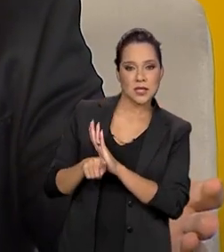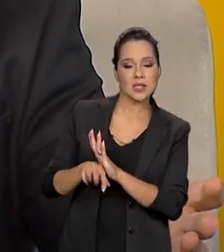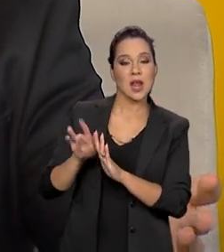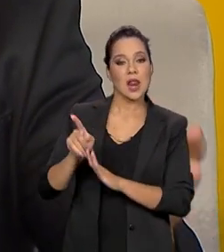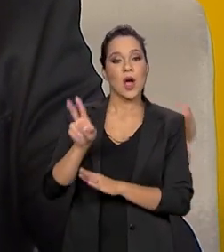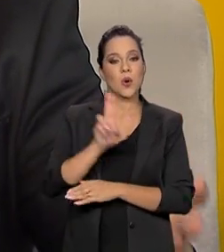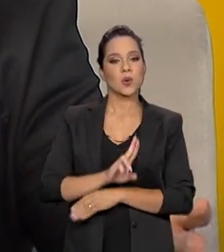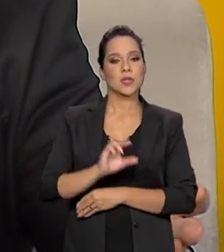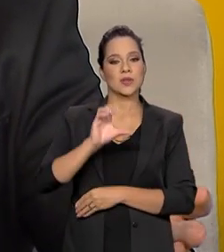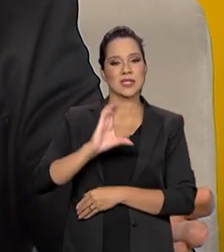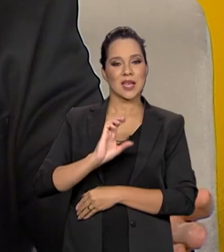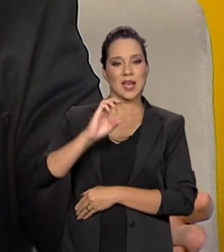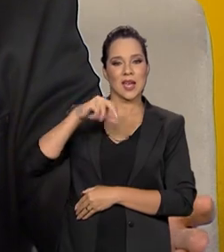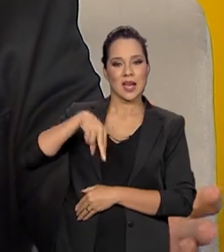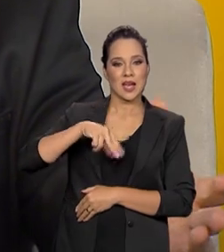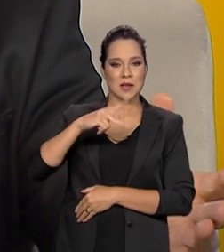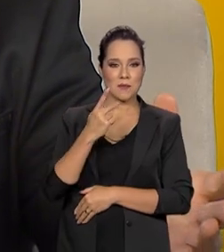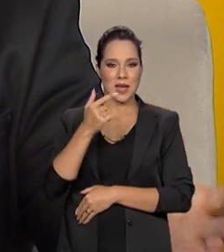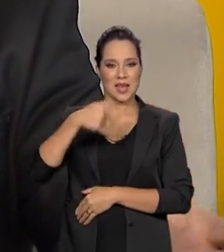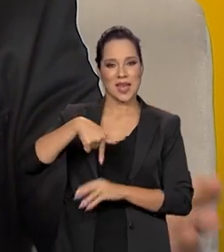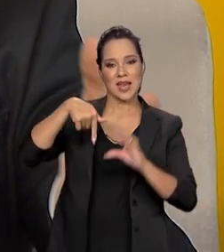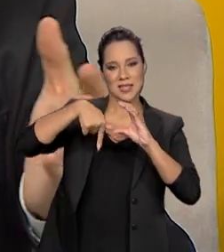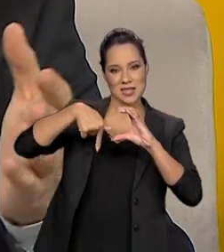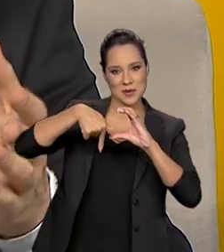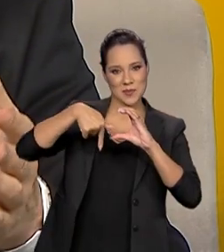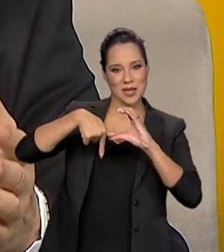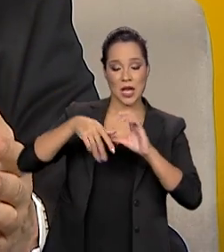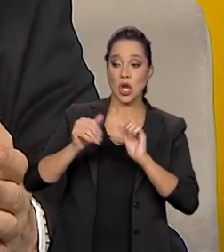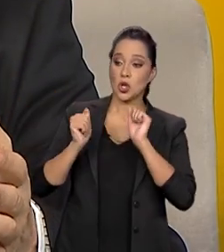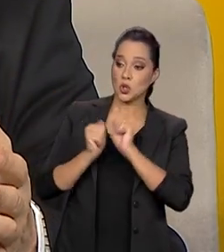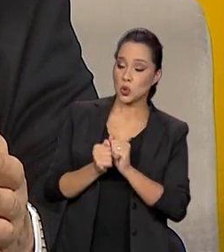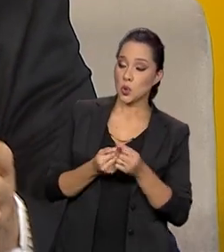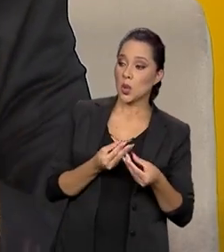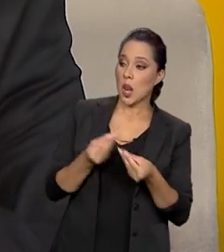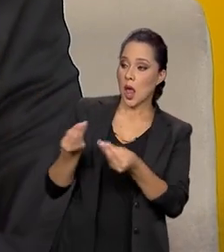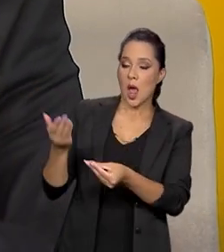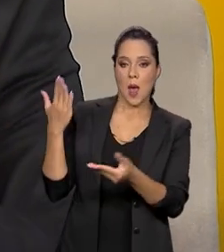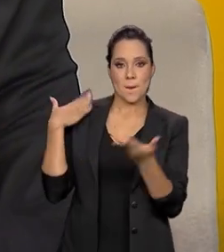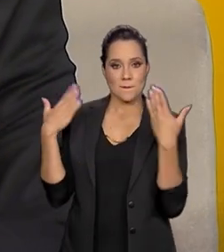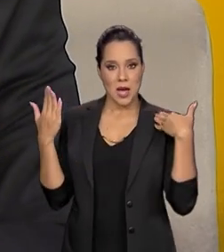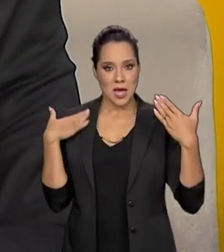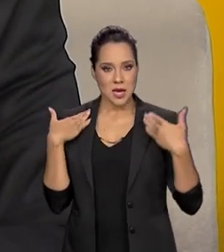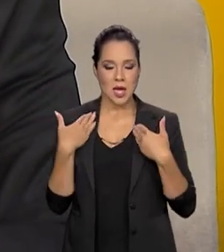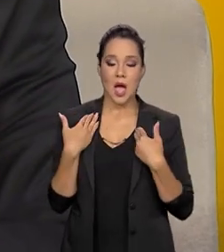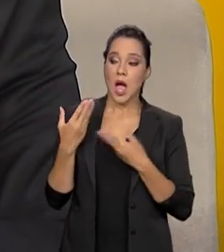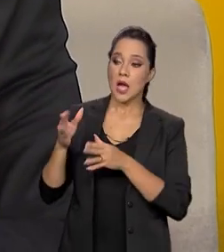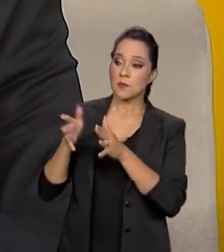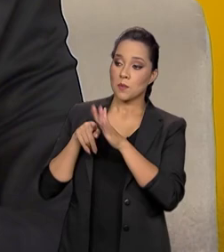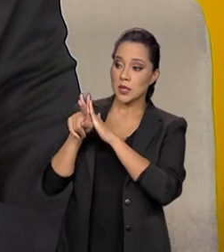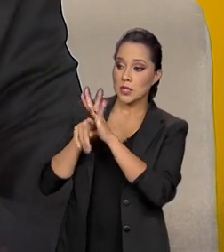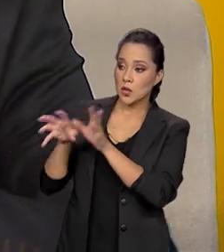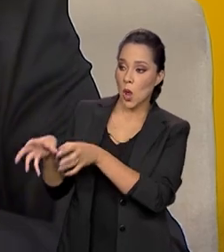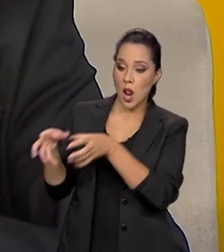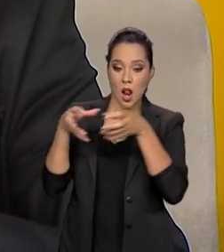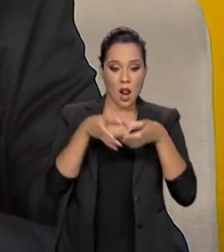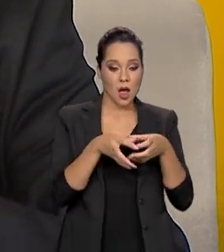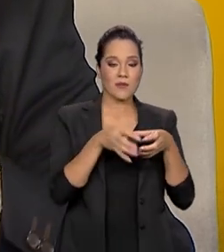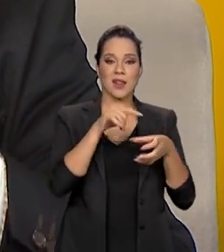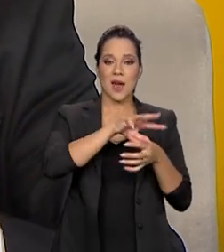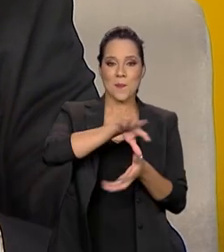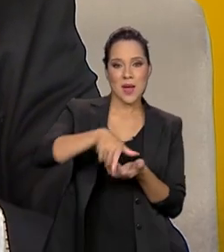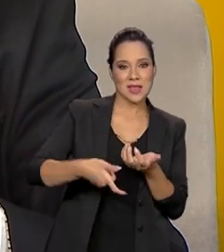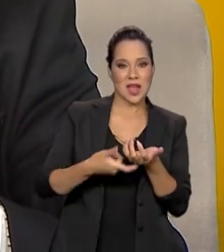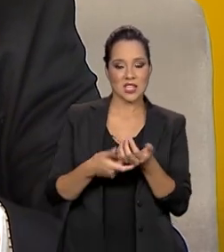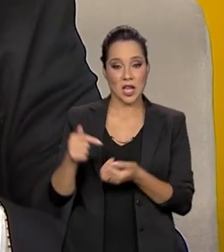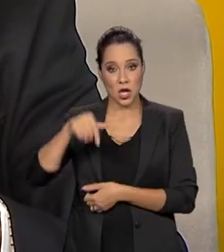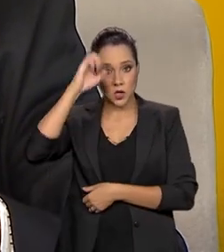CNPq, todos os anos. E levamos, junto com a Marinha do Brasil, esses pesquisadores até a Antártica. Então, partir do momento que